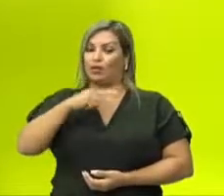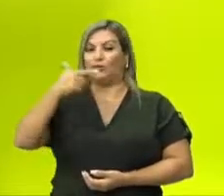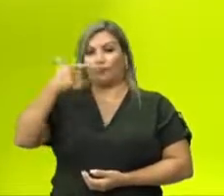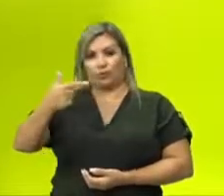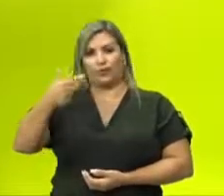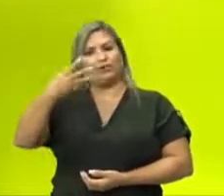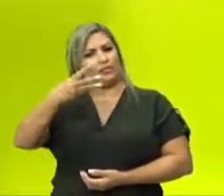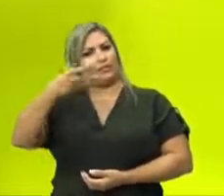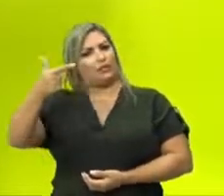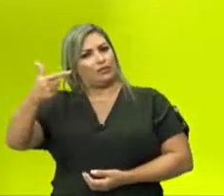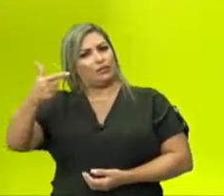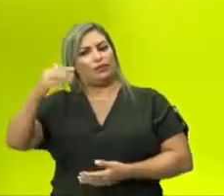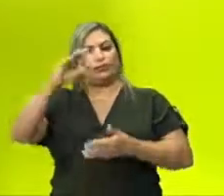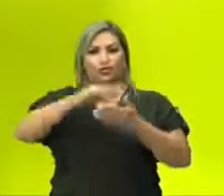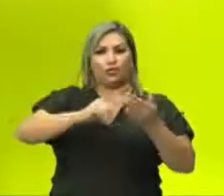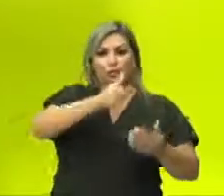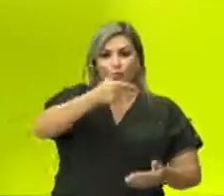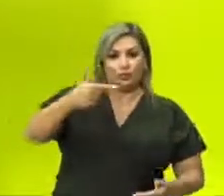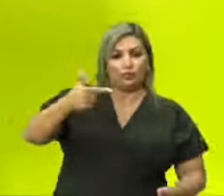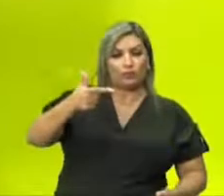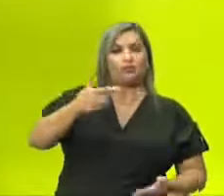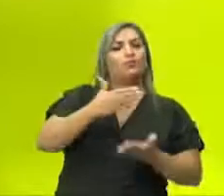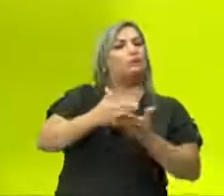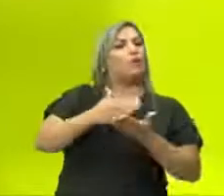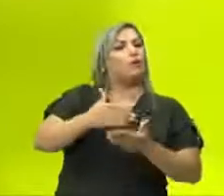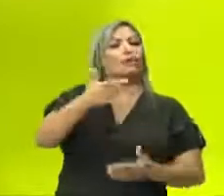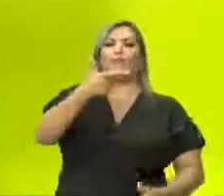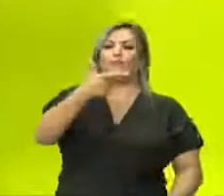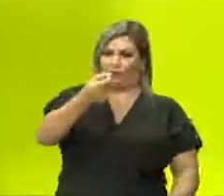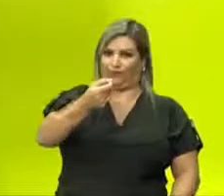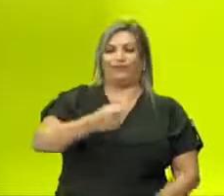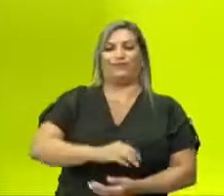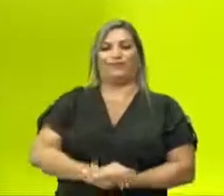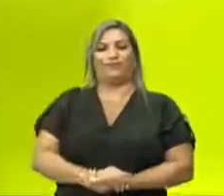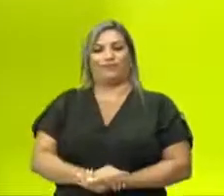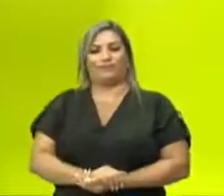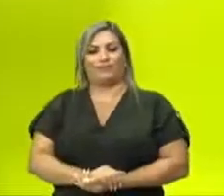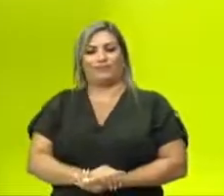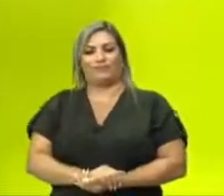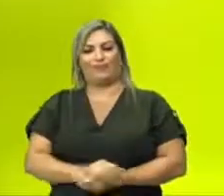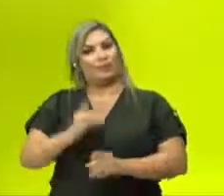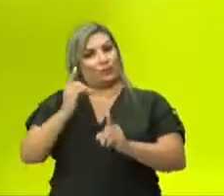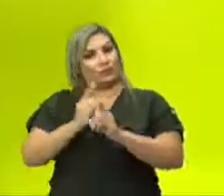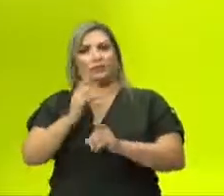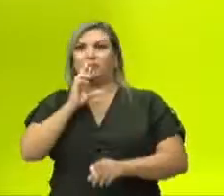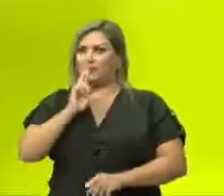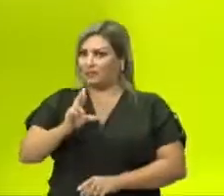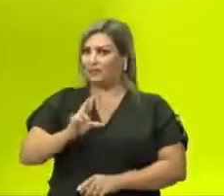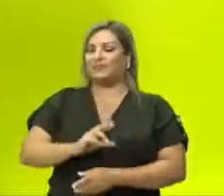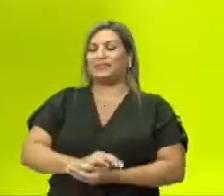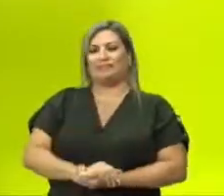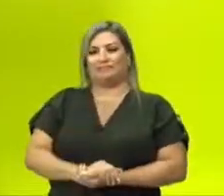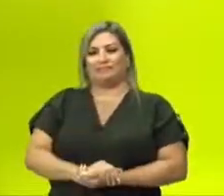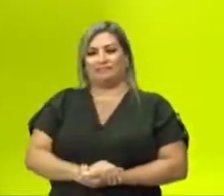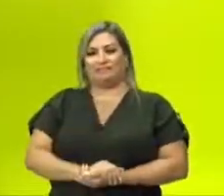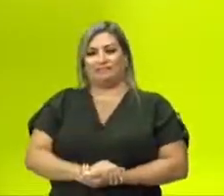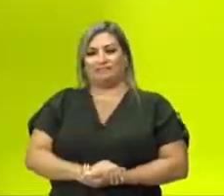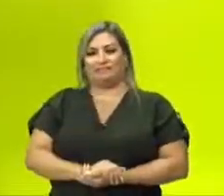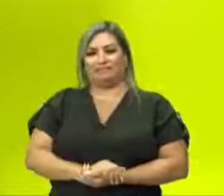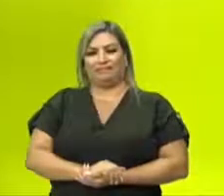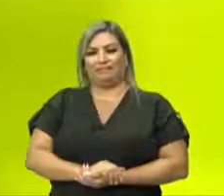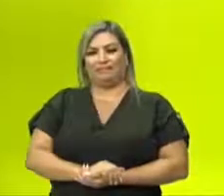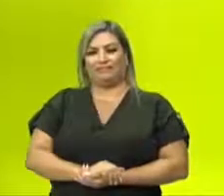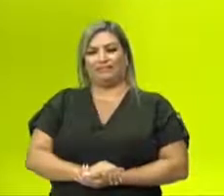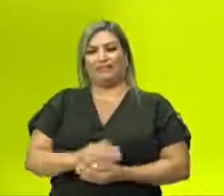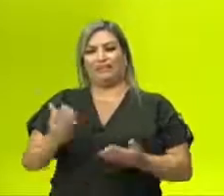Fica um 32. Tiro 12, fica 20. Não é isso? Sérgio. Achamos aqui, né? Chegamos o quê?